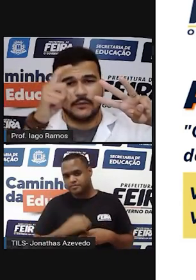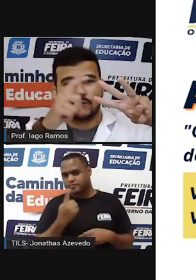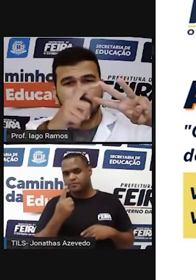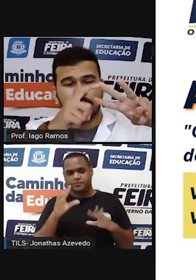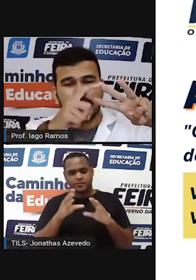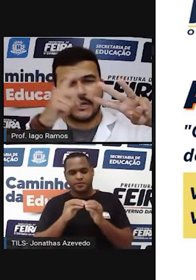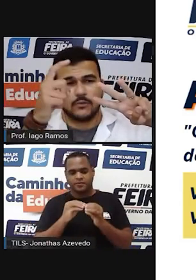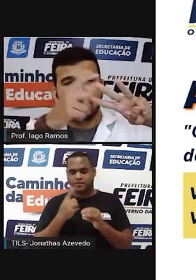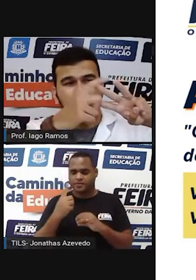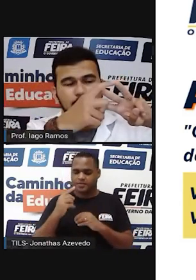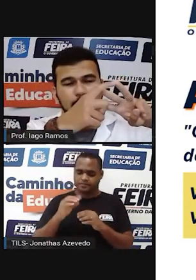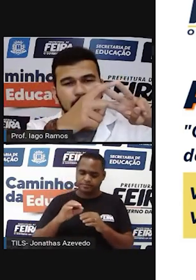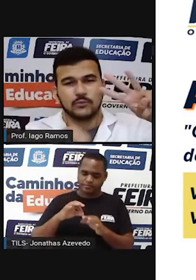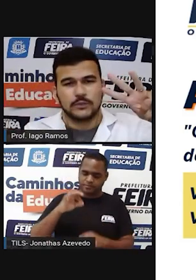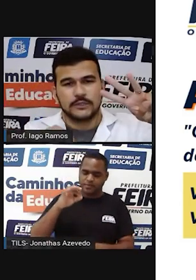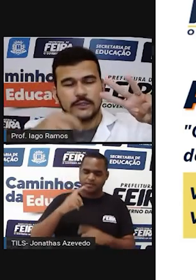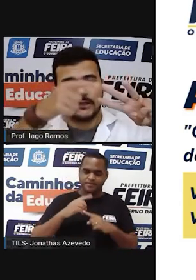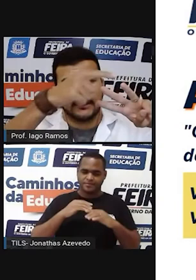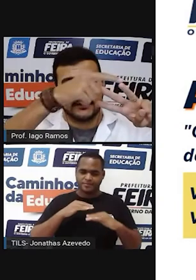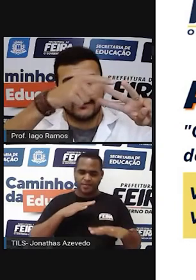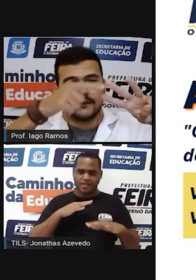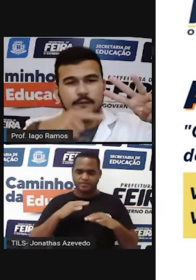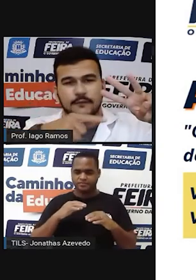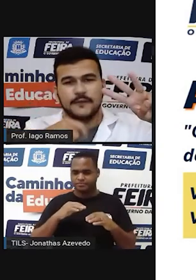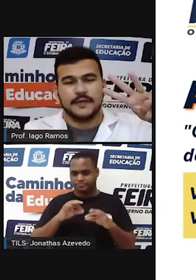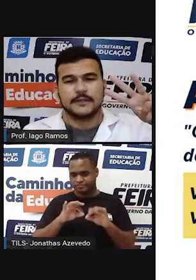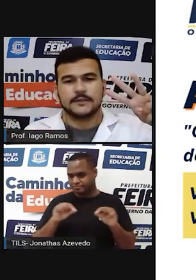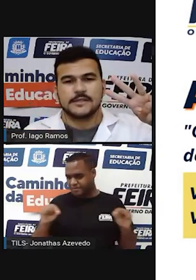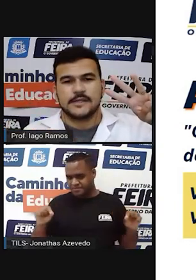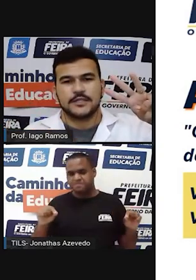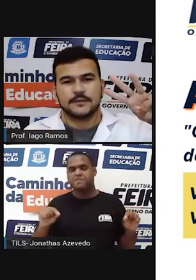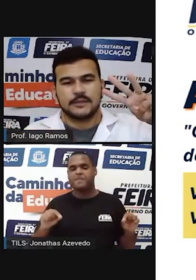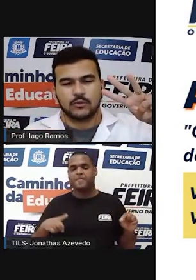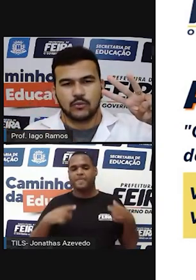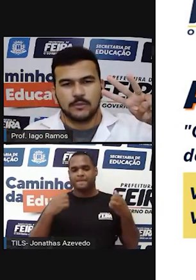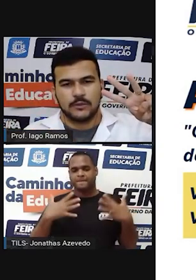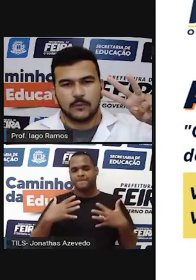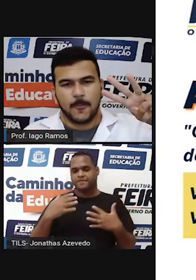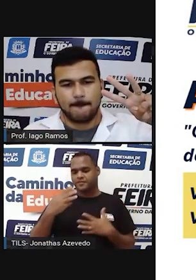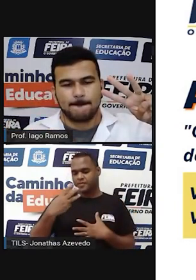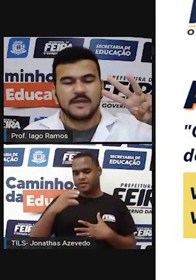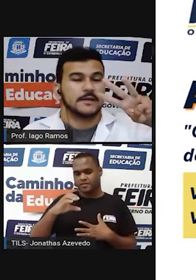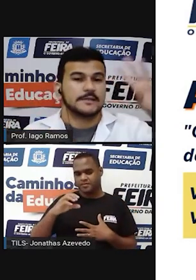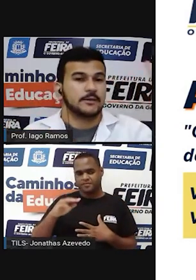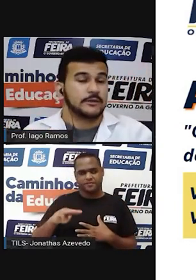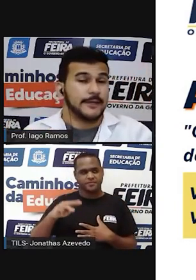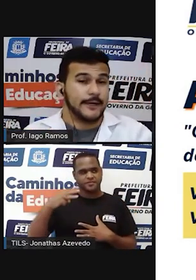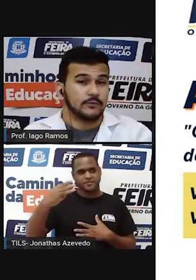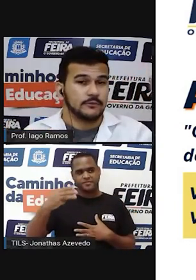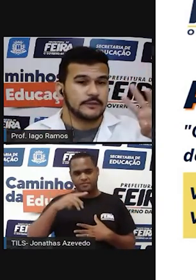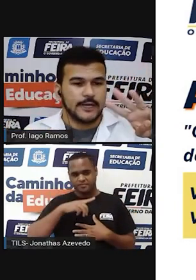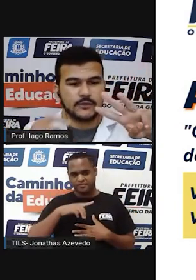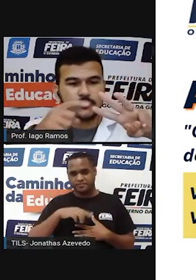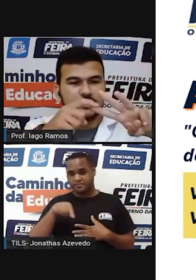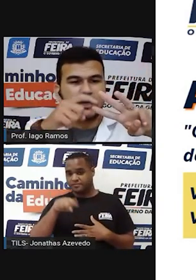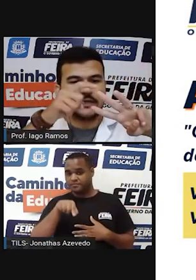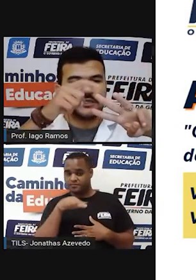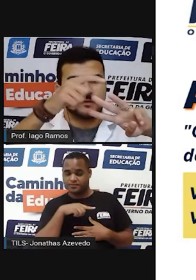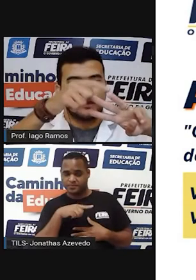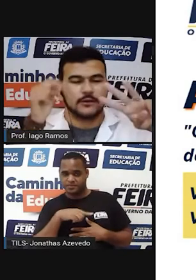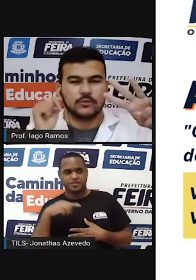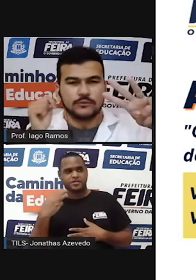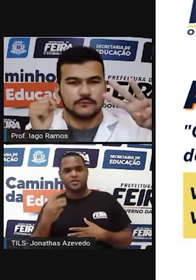comprimento, uma para largura, uma para altura, vira centímetro cúbico. Se eu tenho três